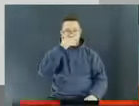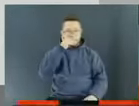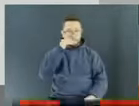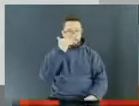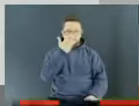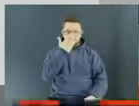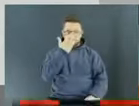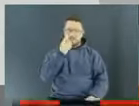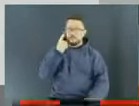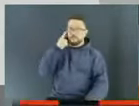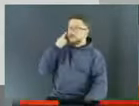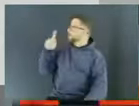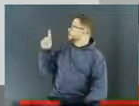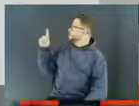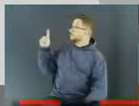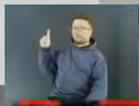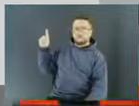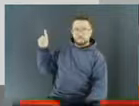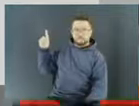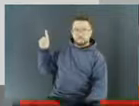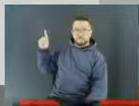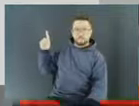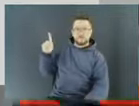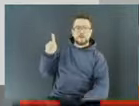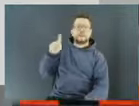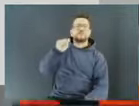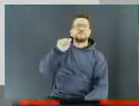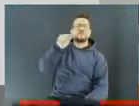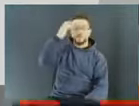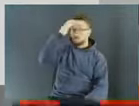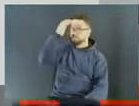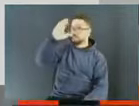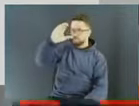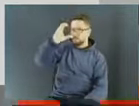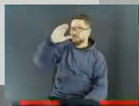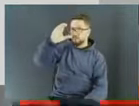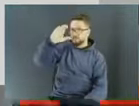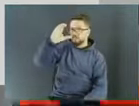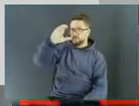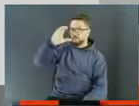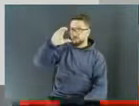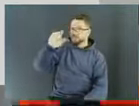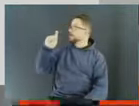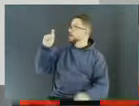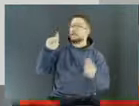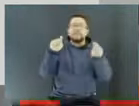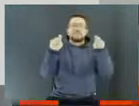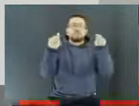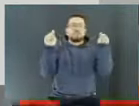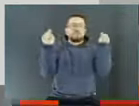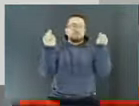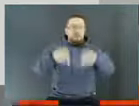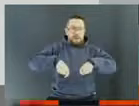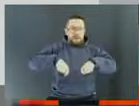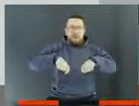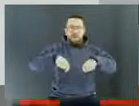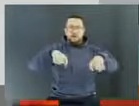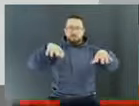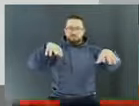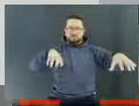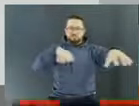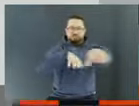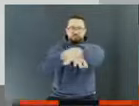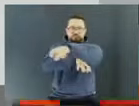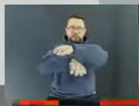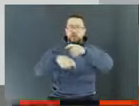Nesse primeiro mapa, demonstra a cidade de Curitiba onde a legislação vigente permite a atividade de self-storage como uso geral, depósito. Hoje,